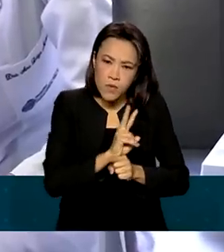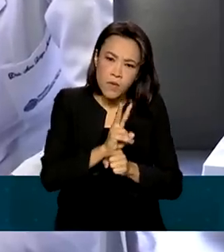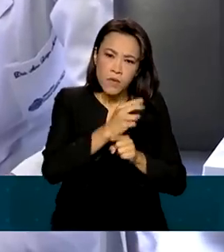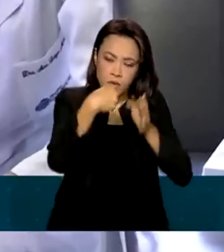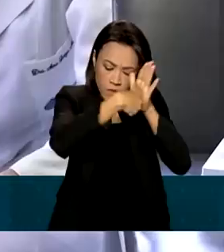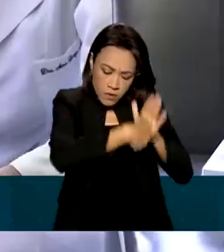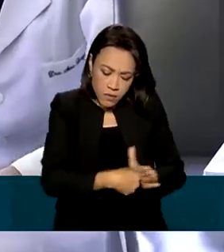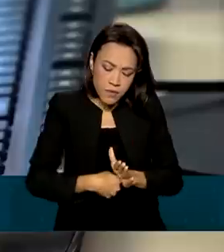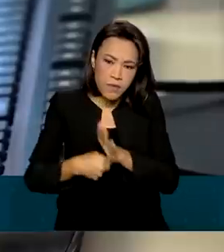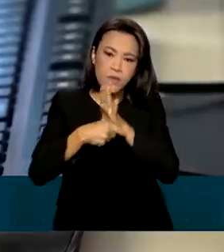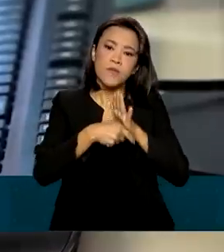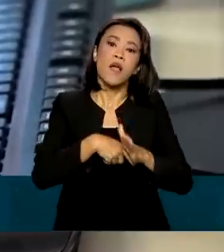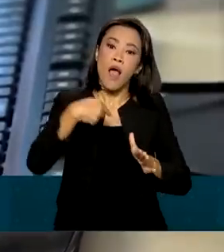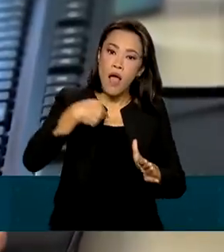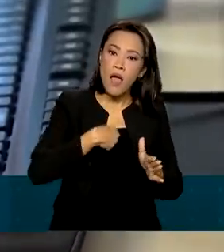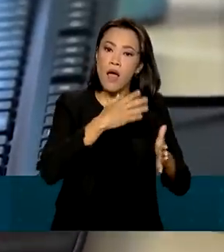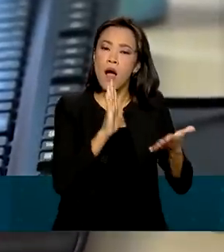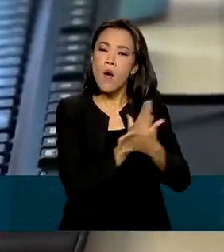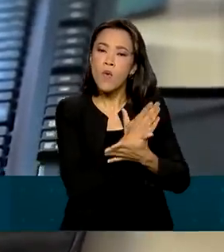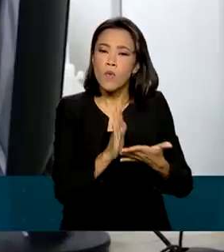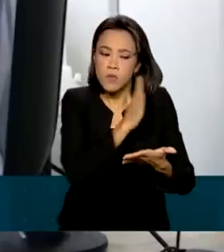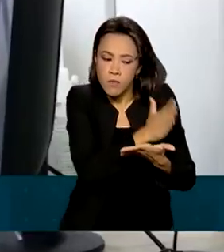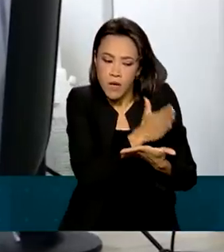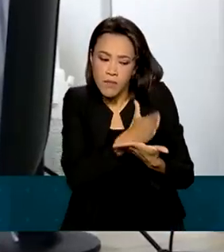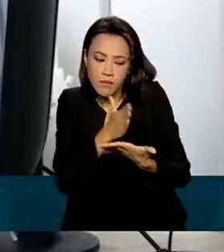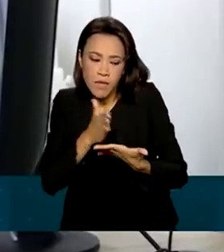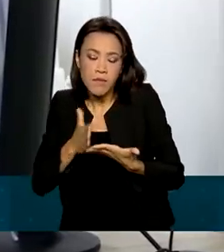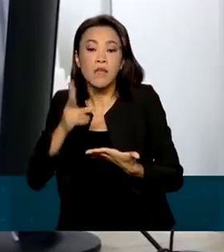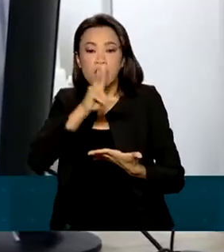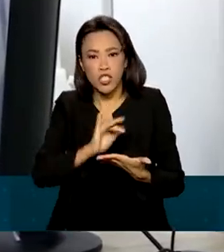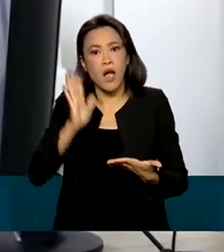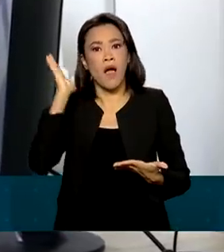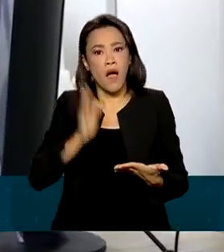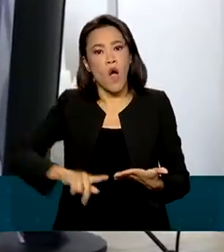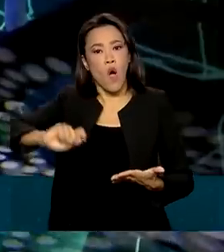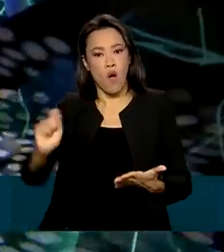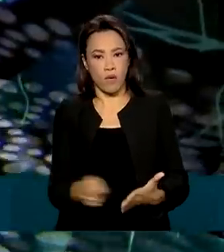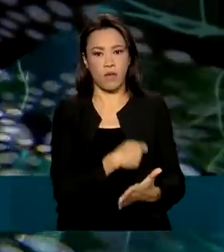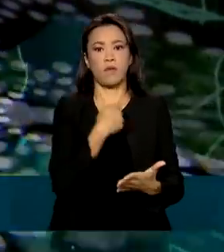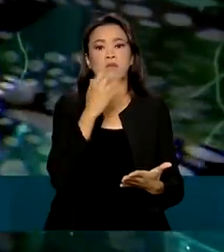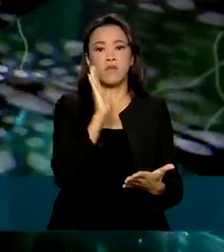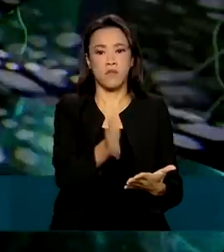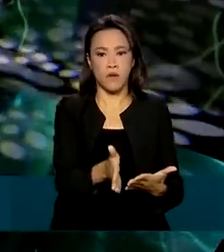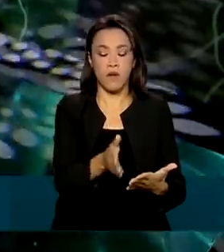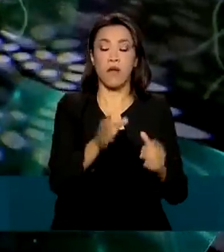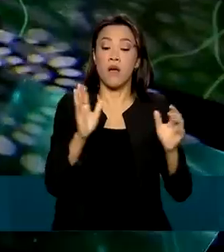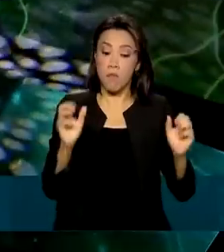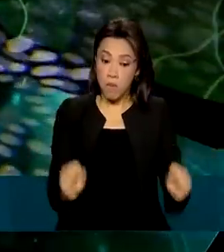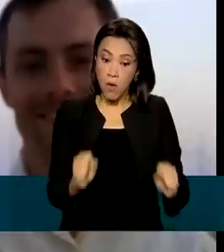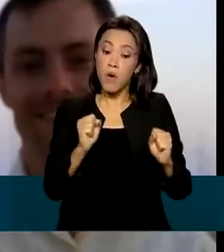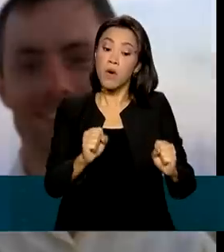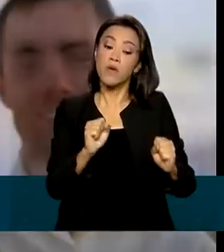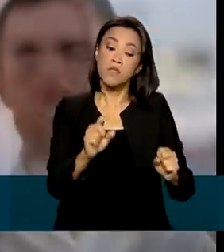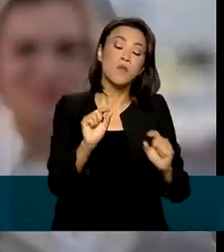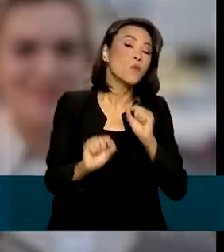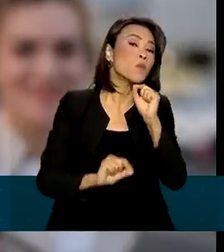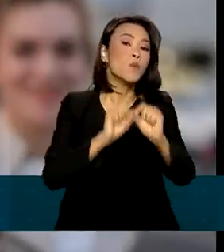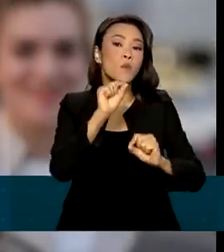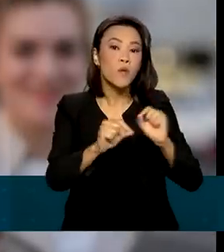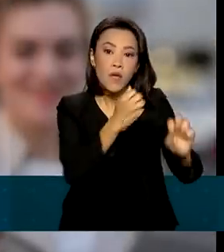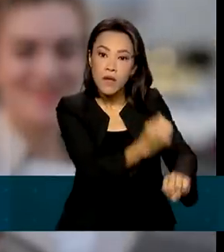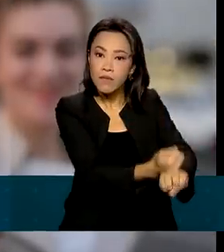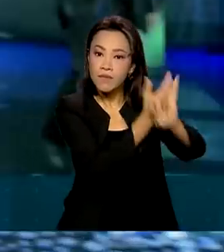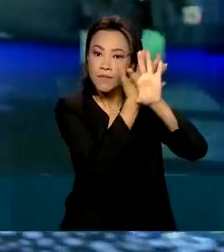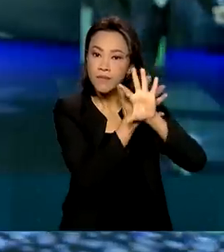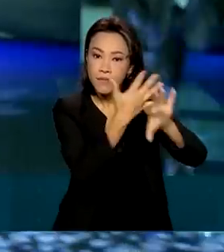alguns procedimentos que a partir de agora, autorizados oficialmente, podem ser feitos, por exemplo, pelo